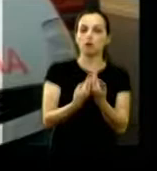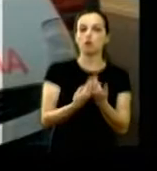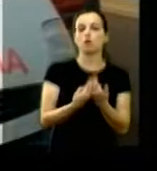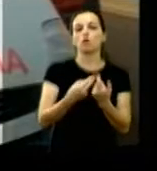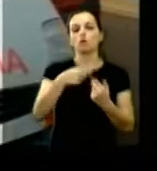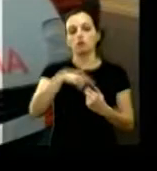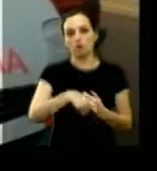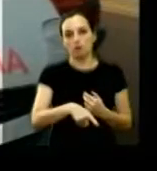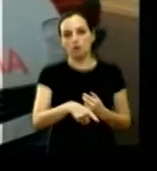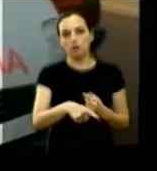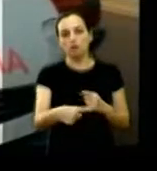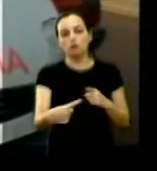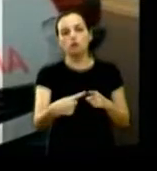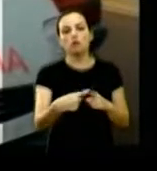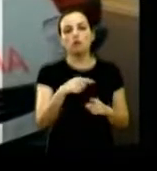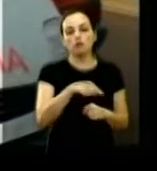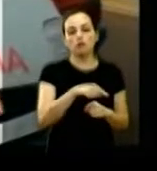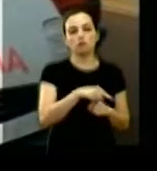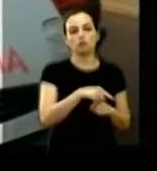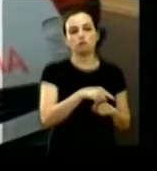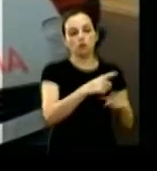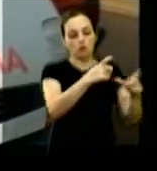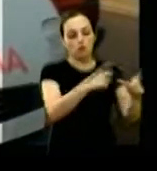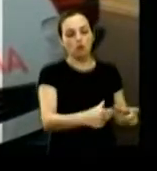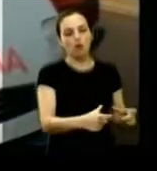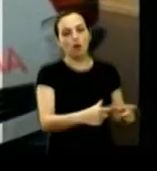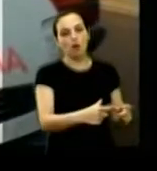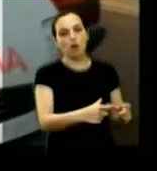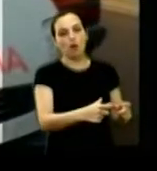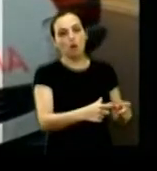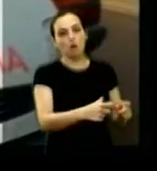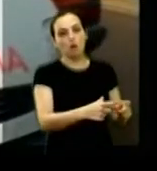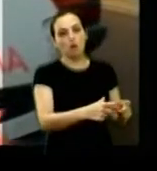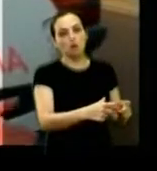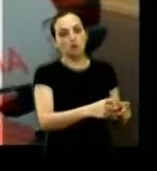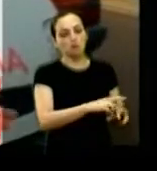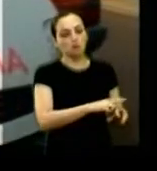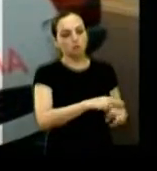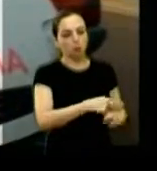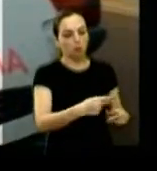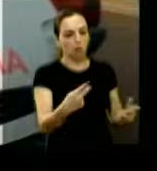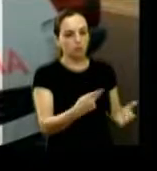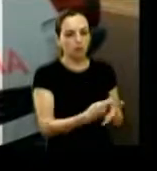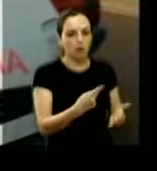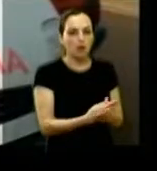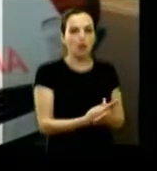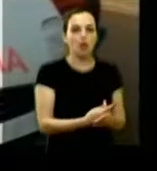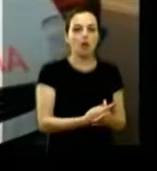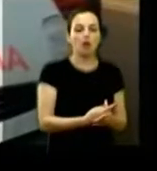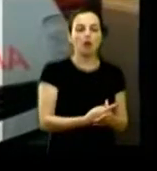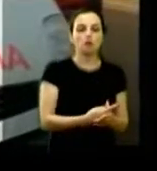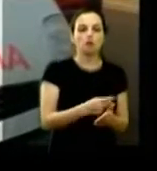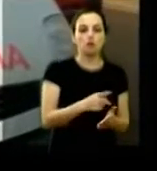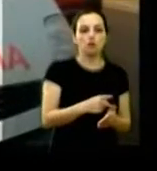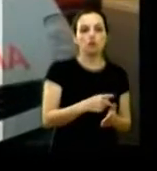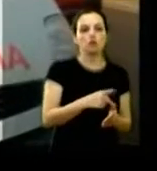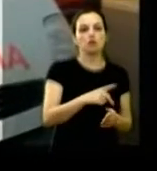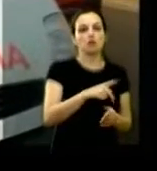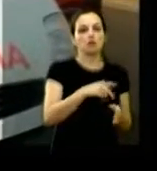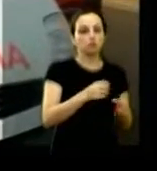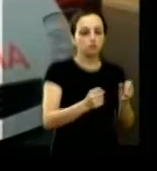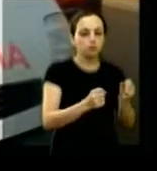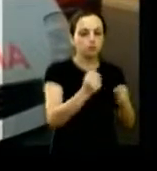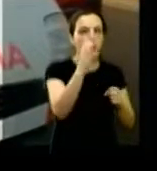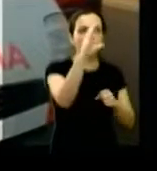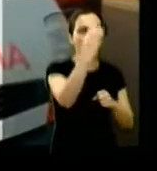das reivindicações era com relação a esse pátio que apresentava umas irregularidades e atrapalhava a saída das ambulâncias que tinham